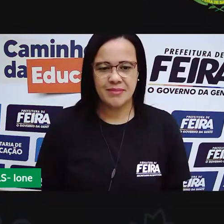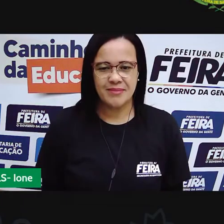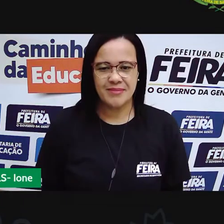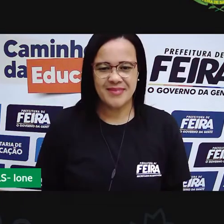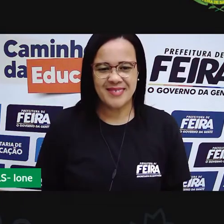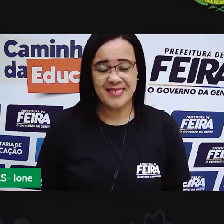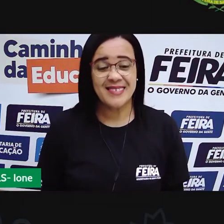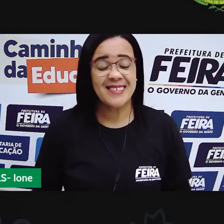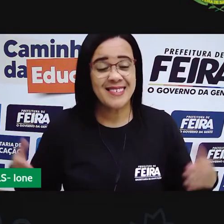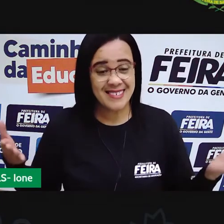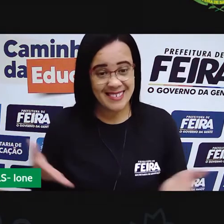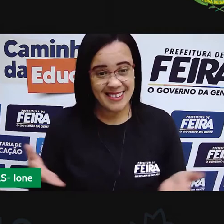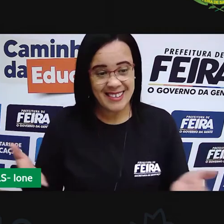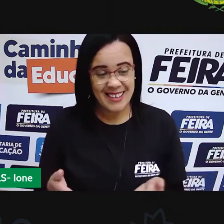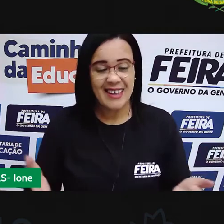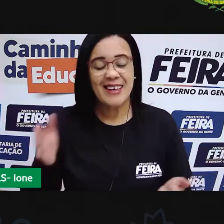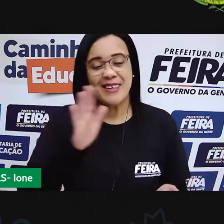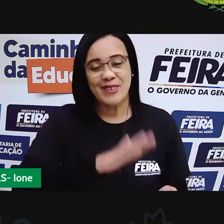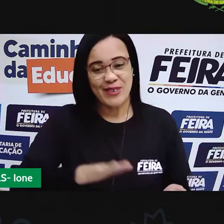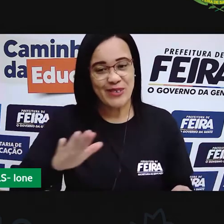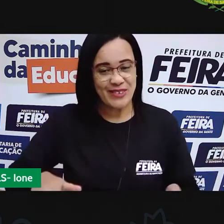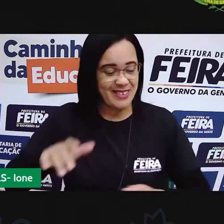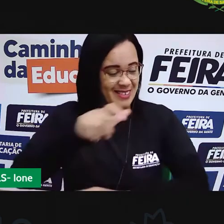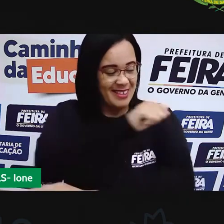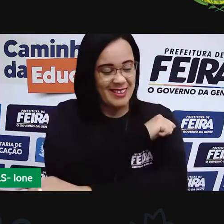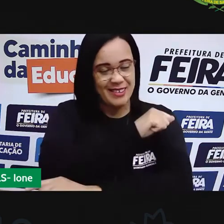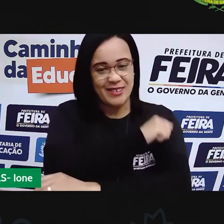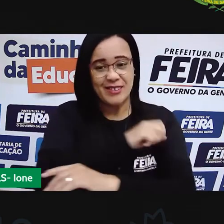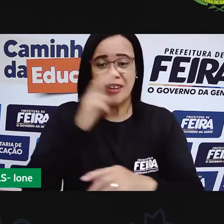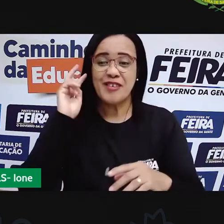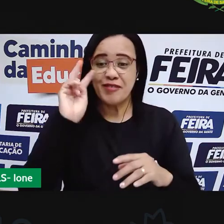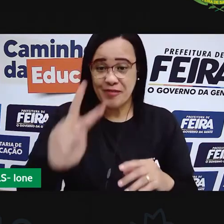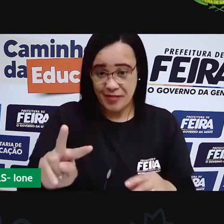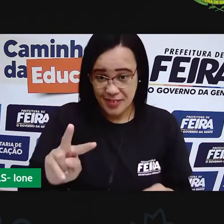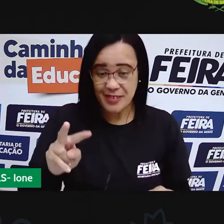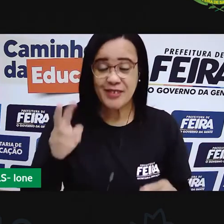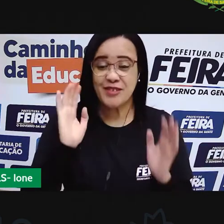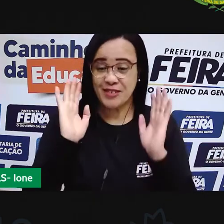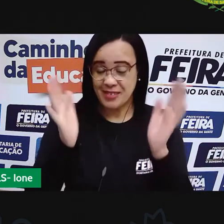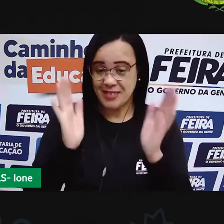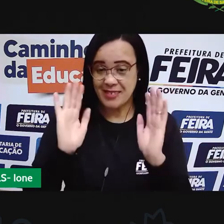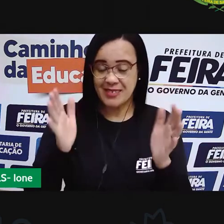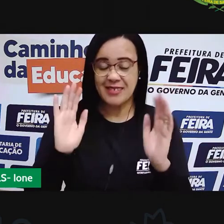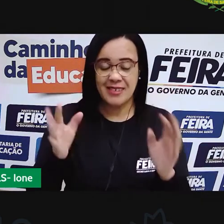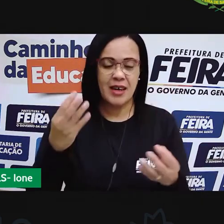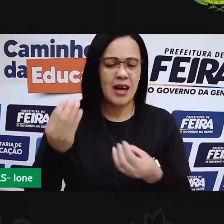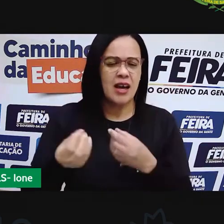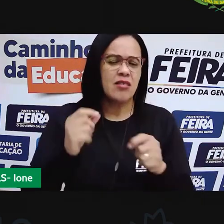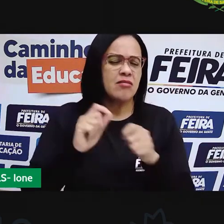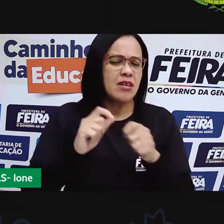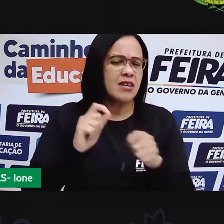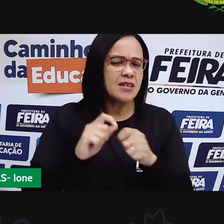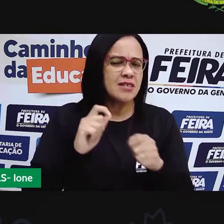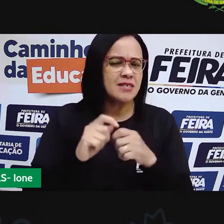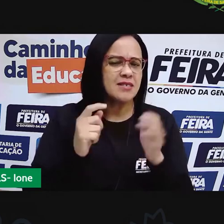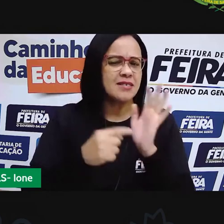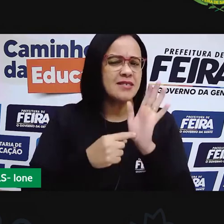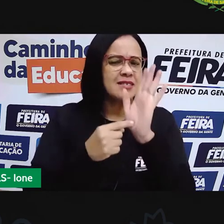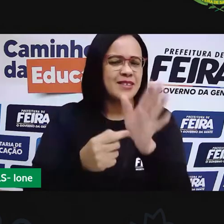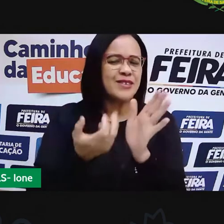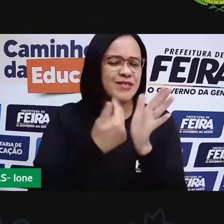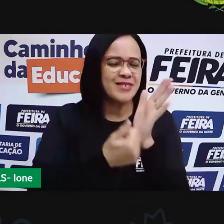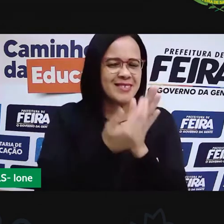agora criançada que a gente já viu ali como fazer representar ali as figuras